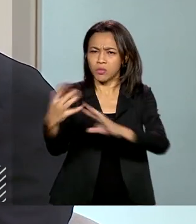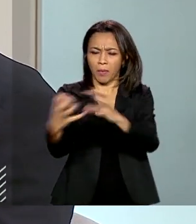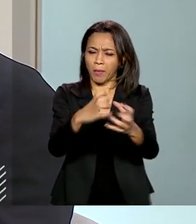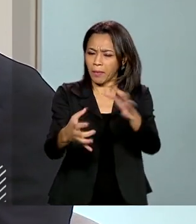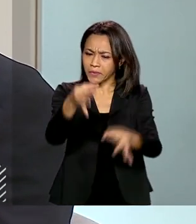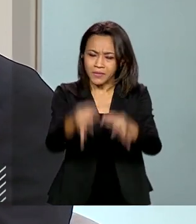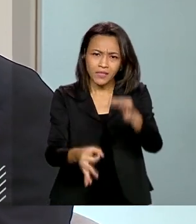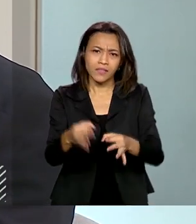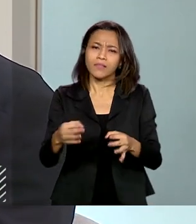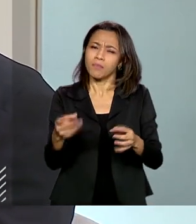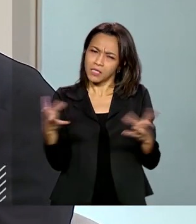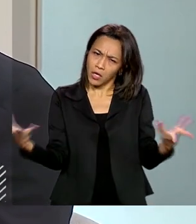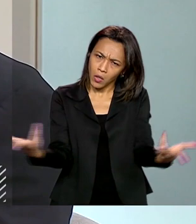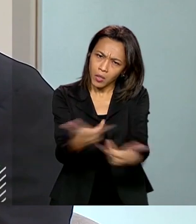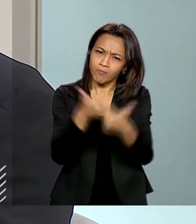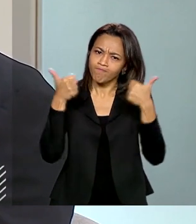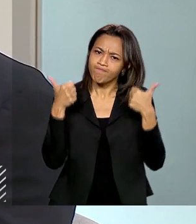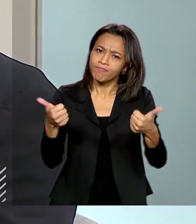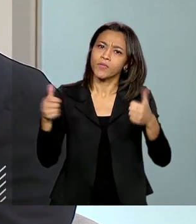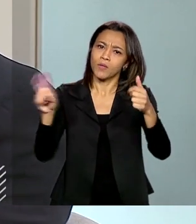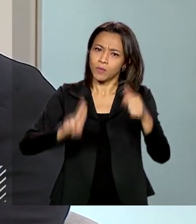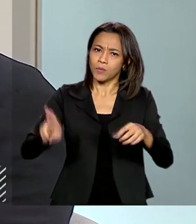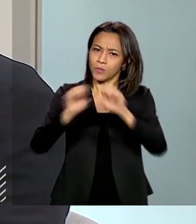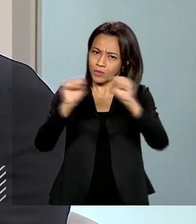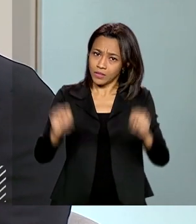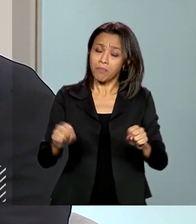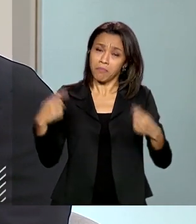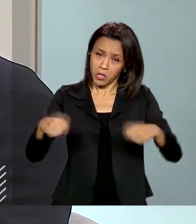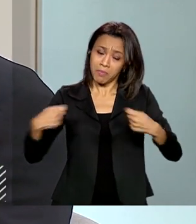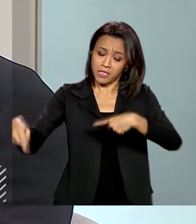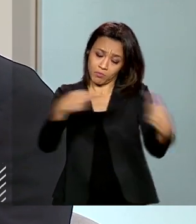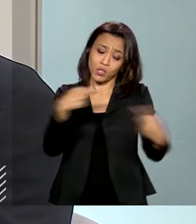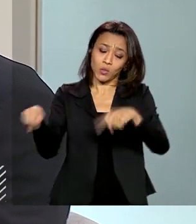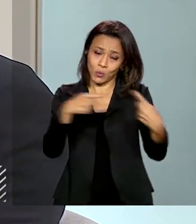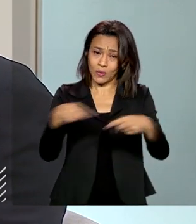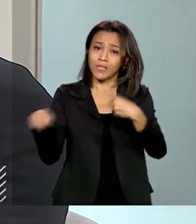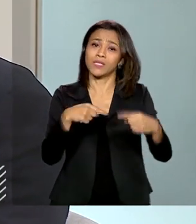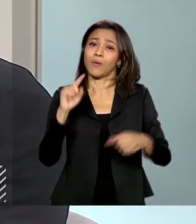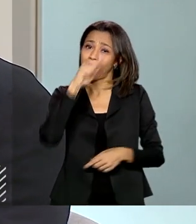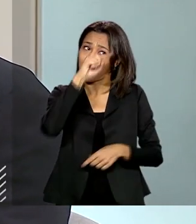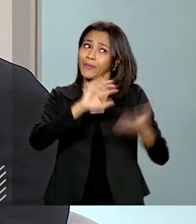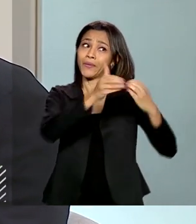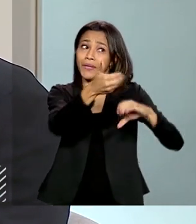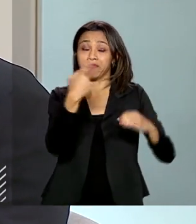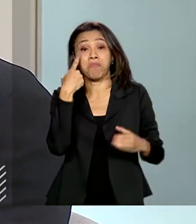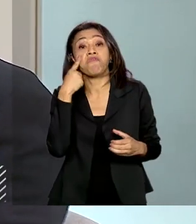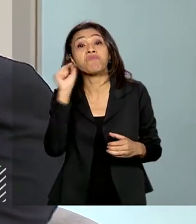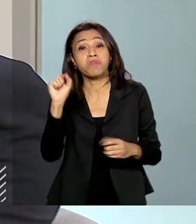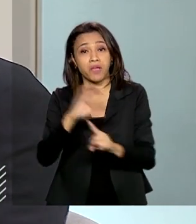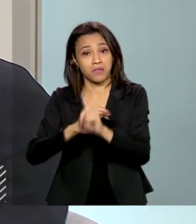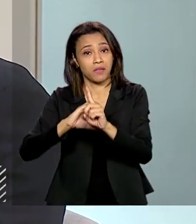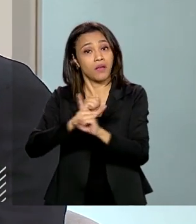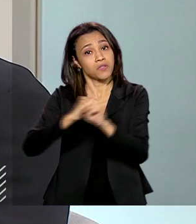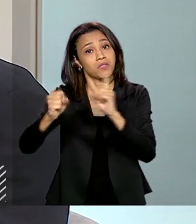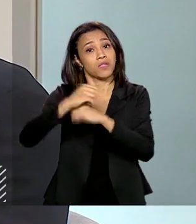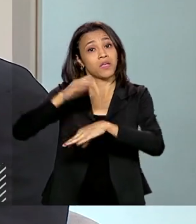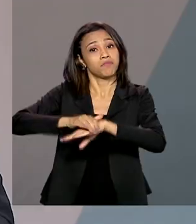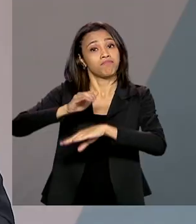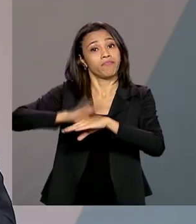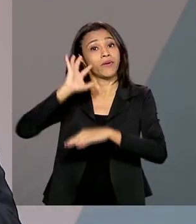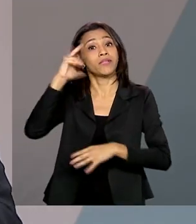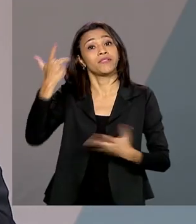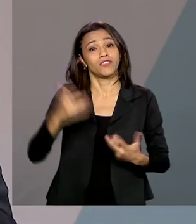ampla e muito efetivo. Agora, é uma discussão que o Congresso vai ter que levar e vamos ver o que a sociedade vai decidir por meio do seu Congresso.